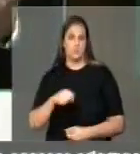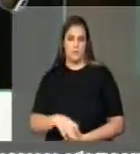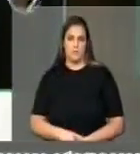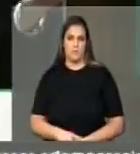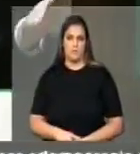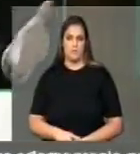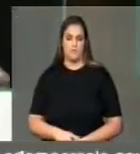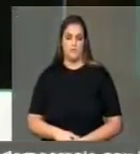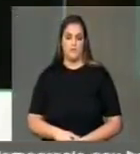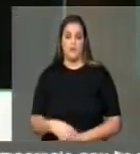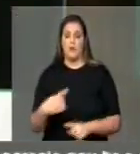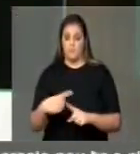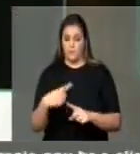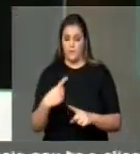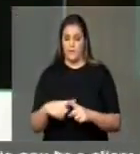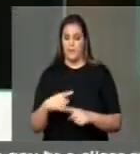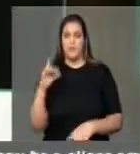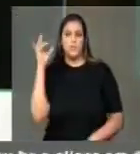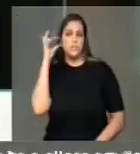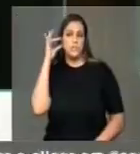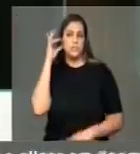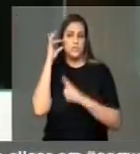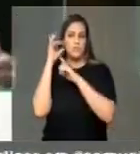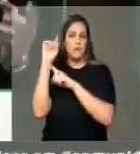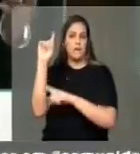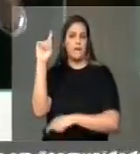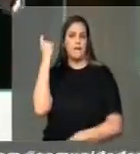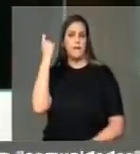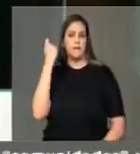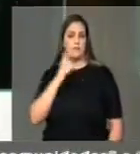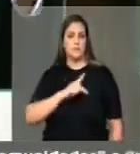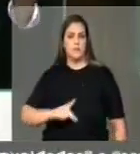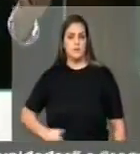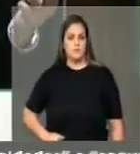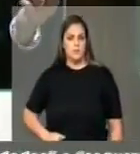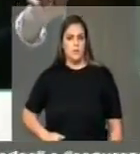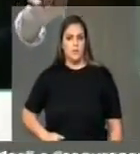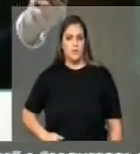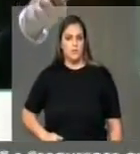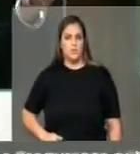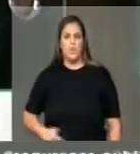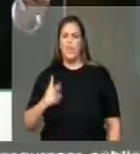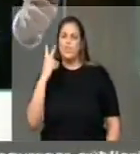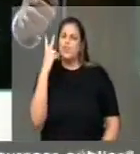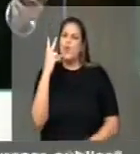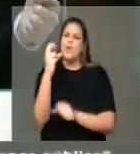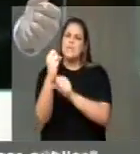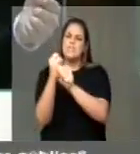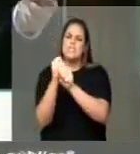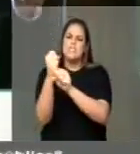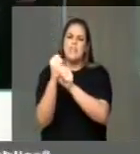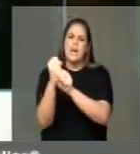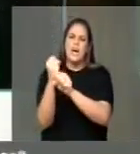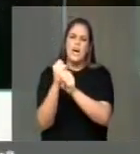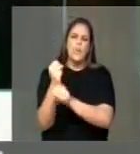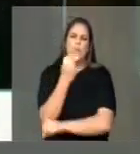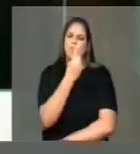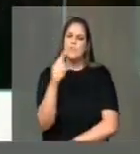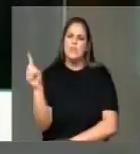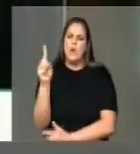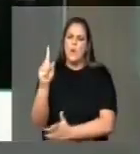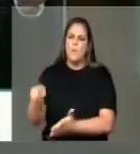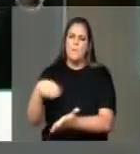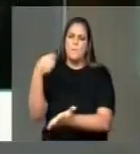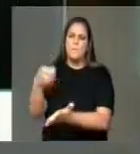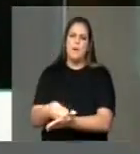a presidenta Dilma Rousseff, a ex-presidente, faz dois anos que não pagava os